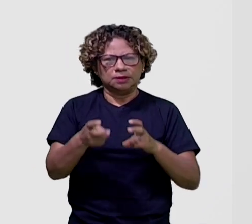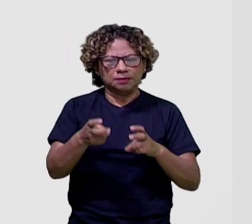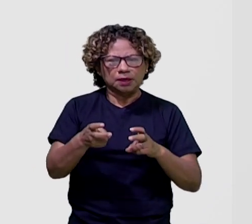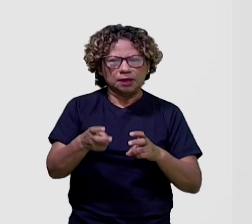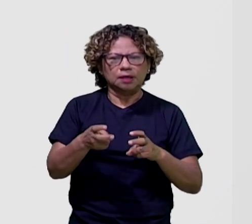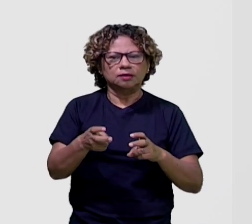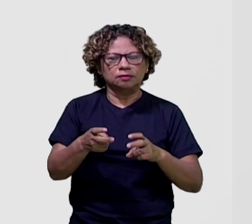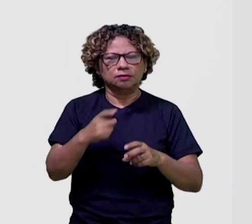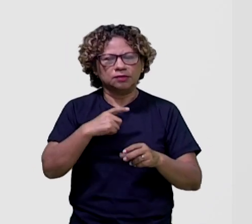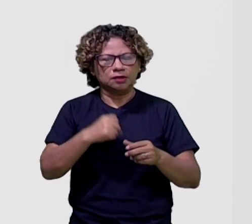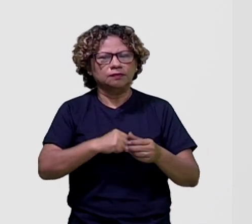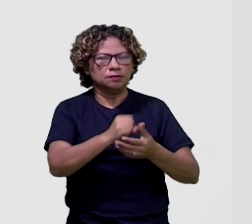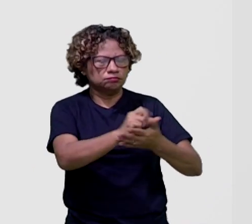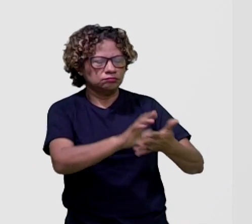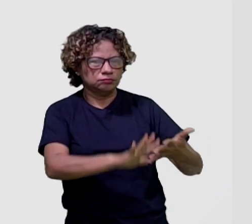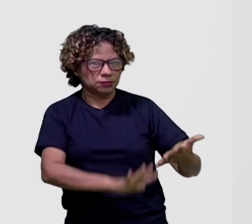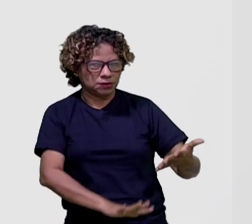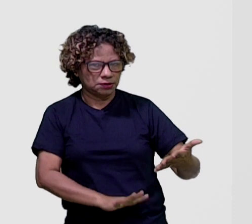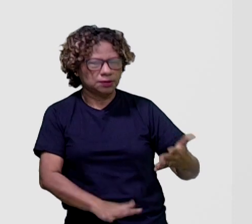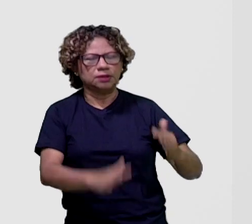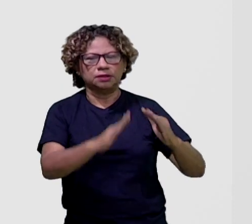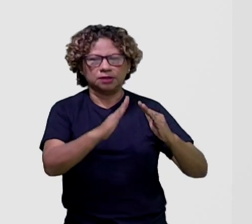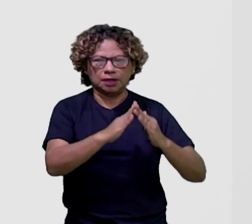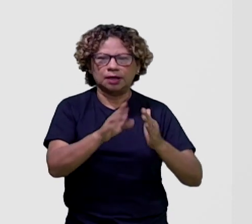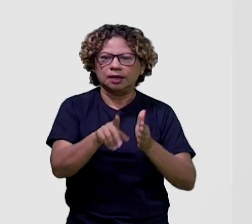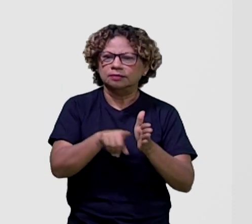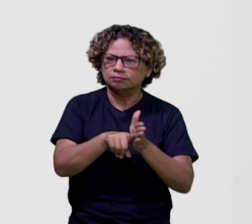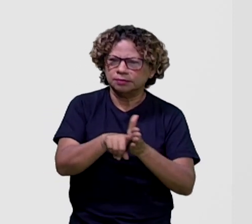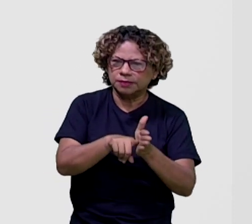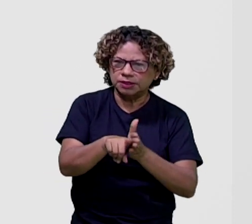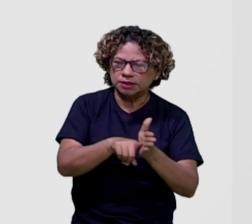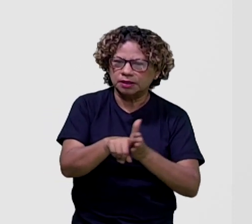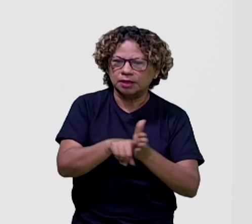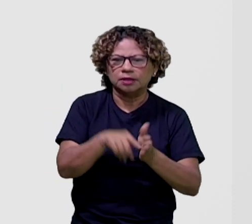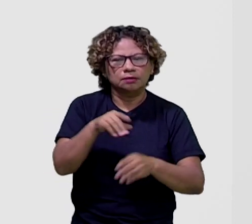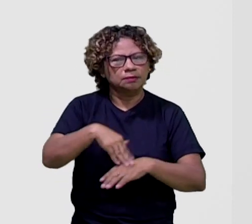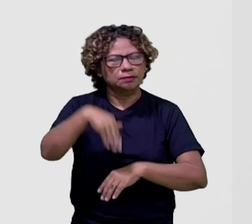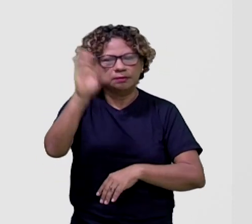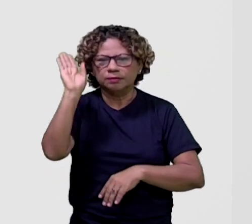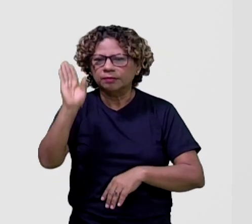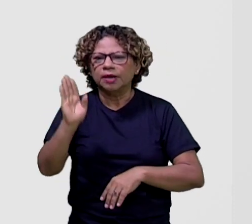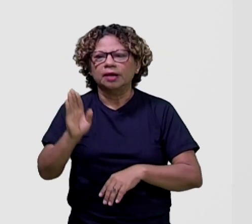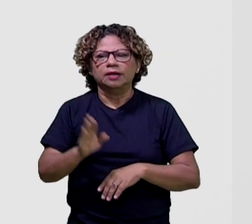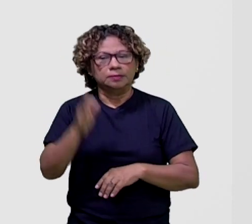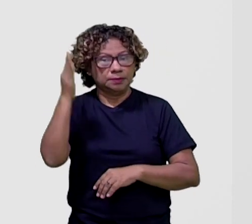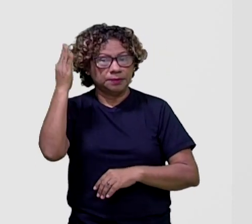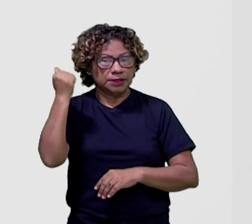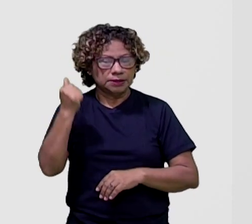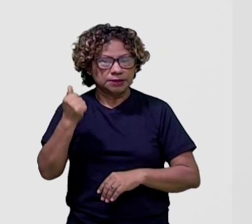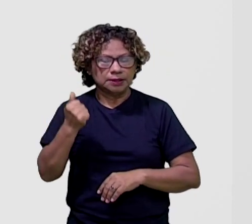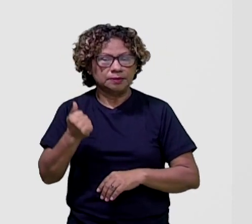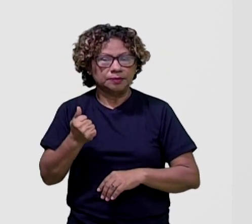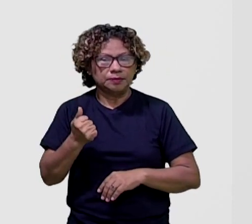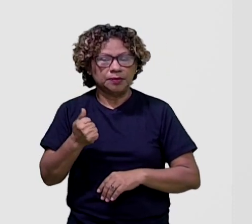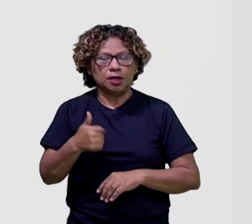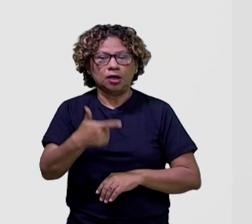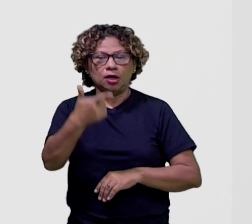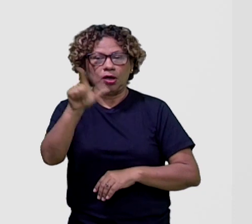ficar aí com a tarefinha de casa, que é pesquisar um pouco mais sobre essa temática e descobrir outras